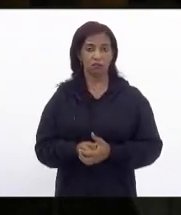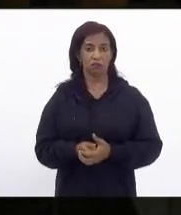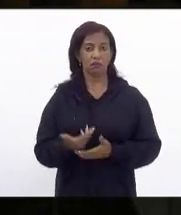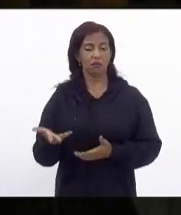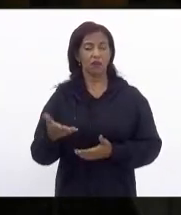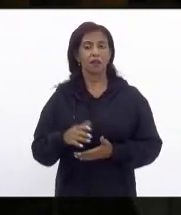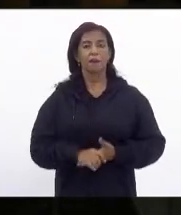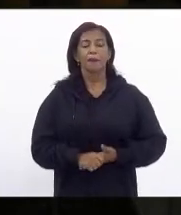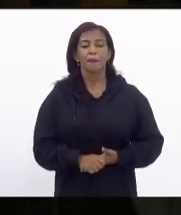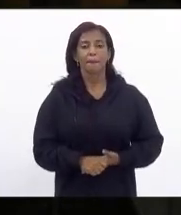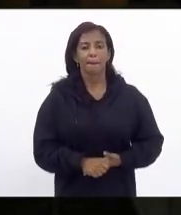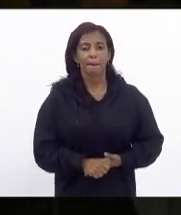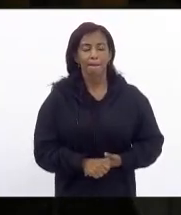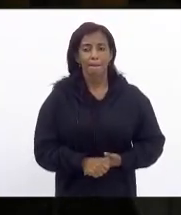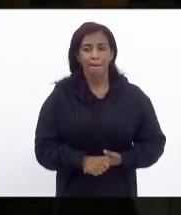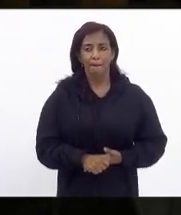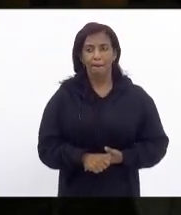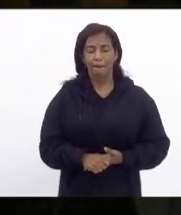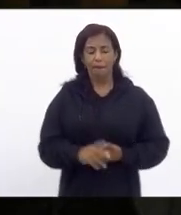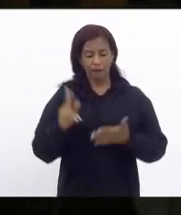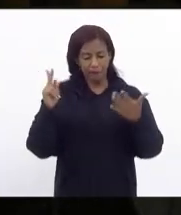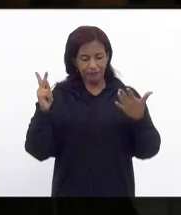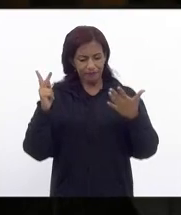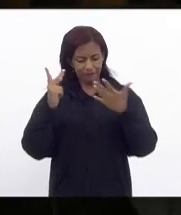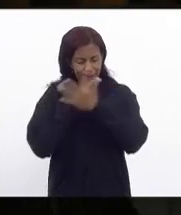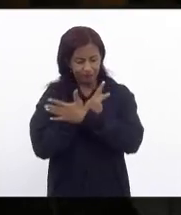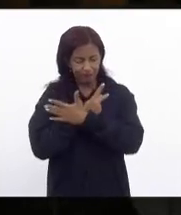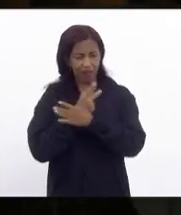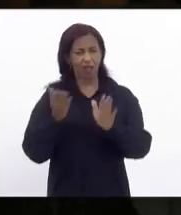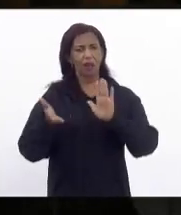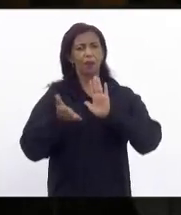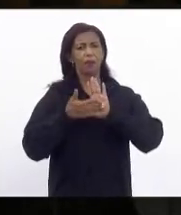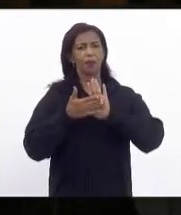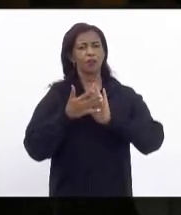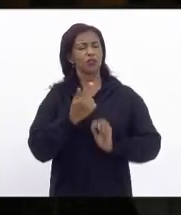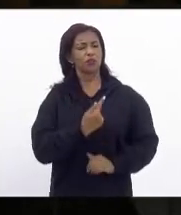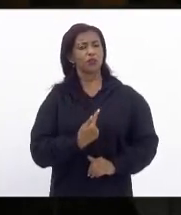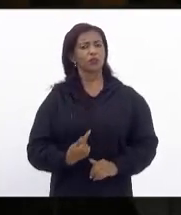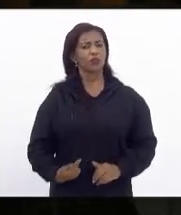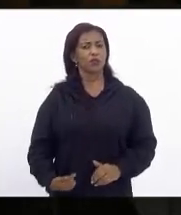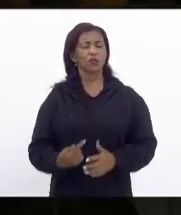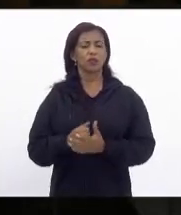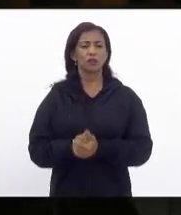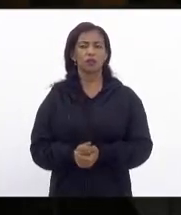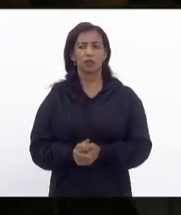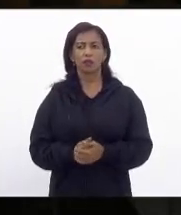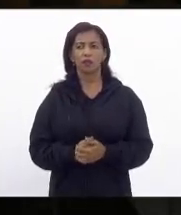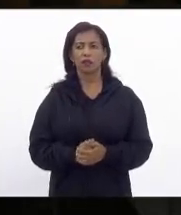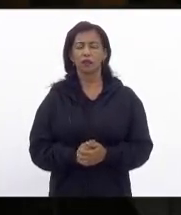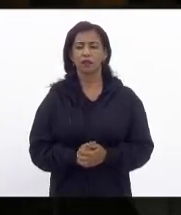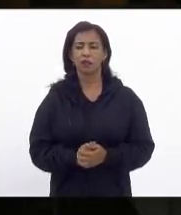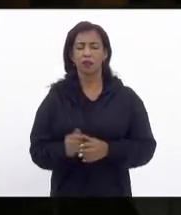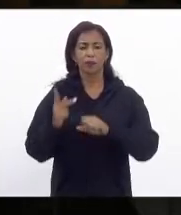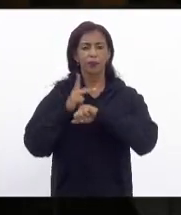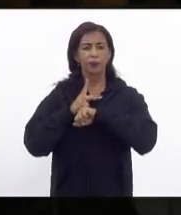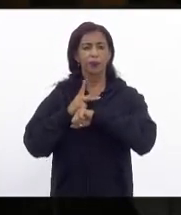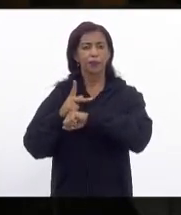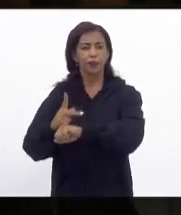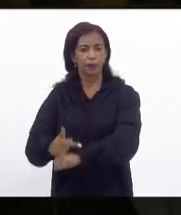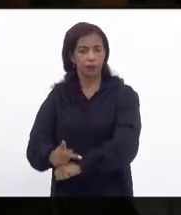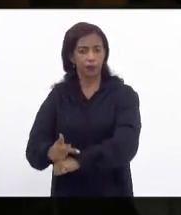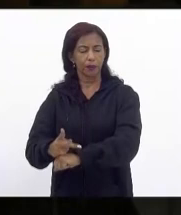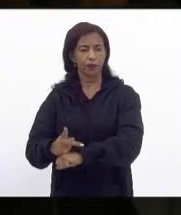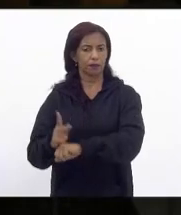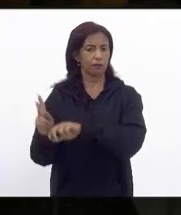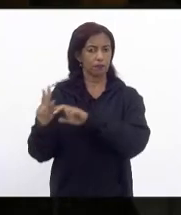mobilidade acontece que a proposta do governador busca segundo